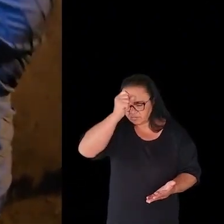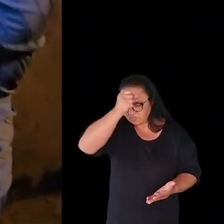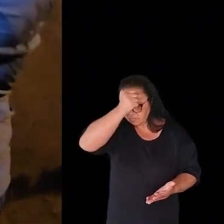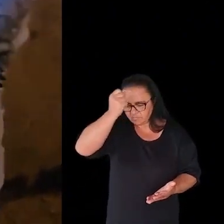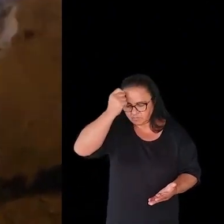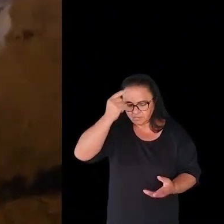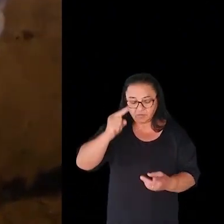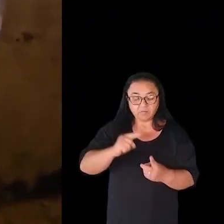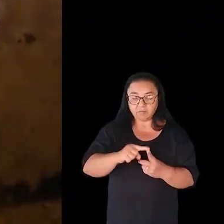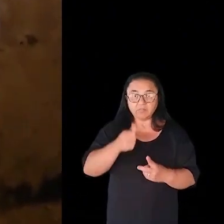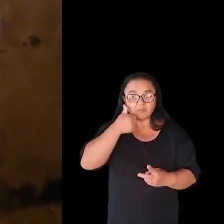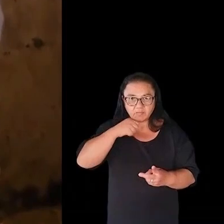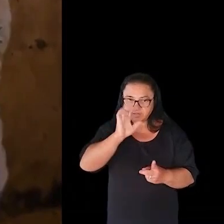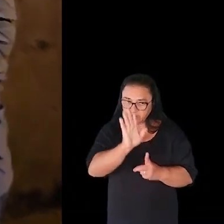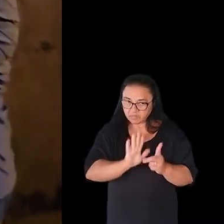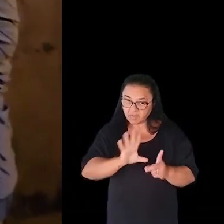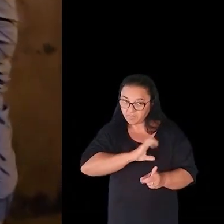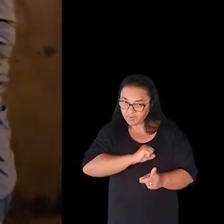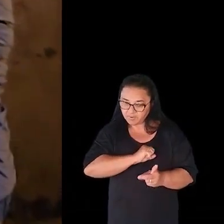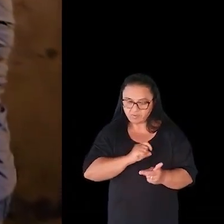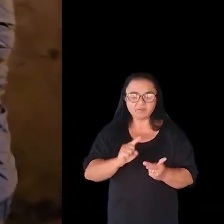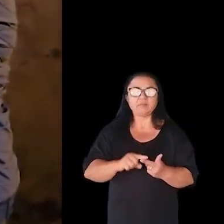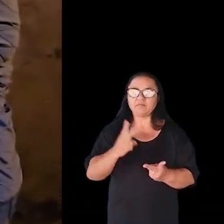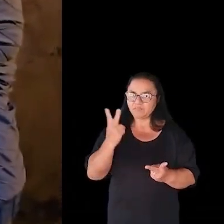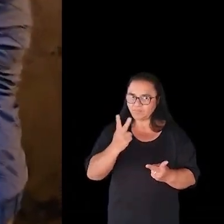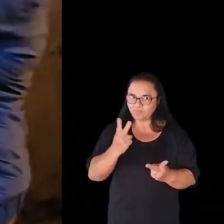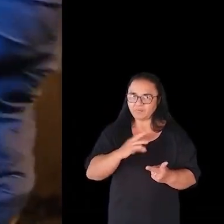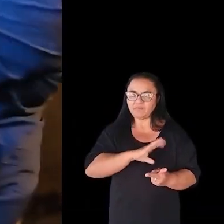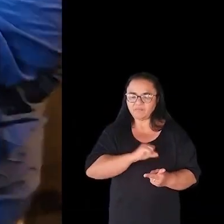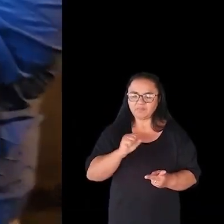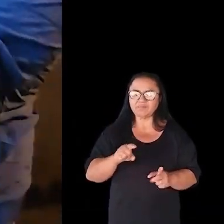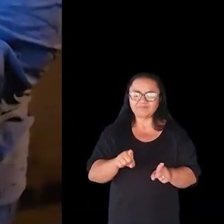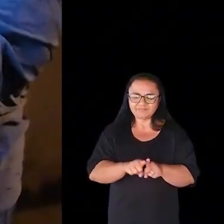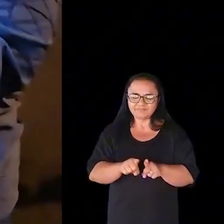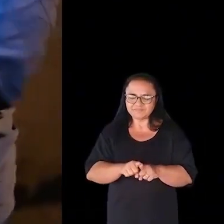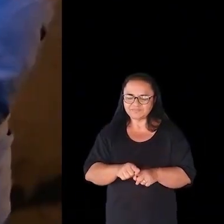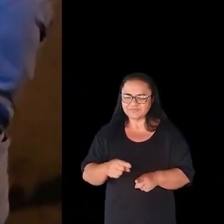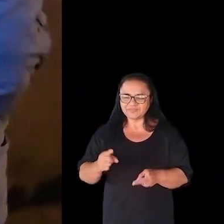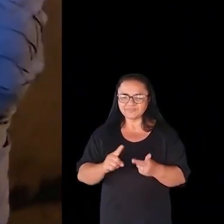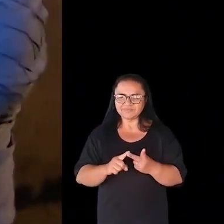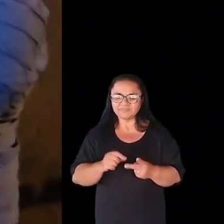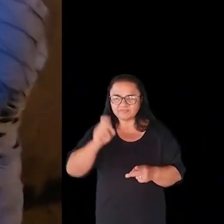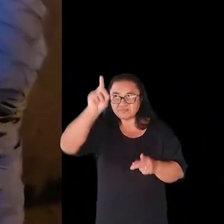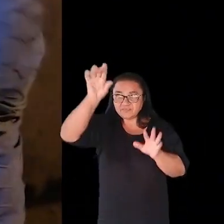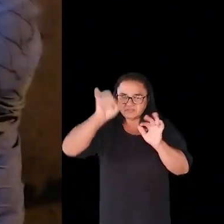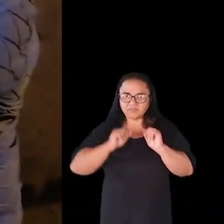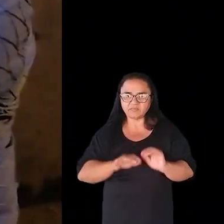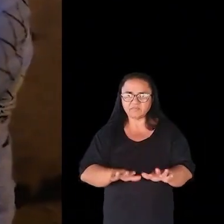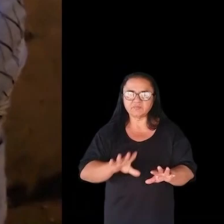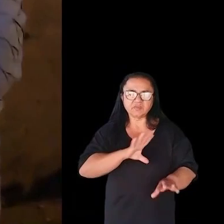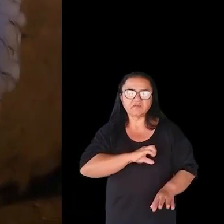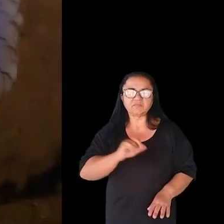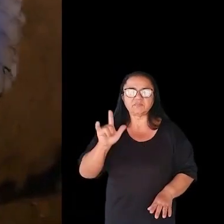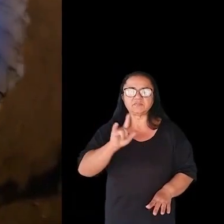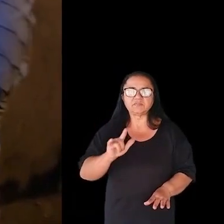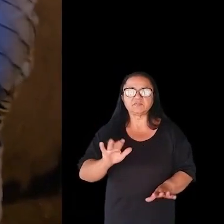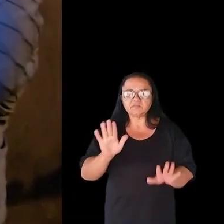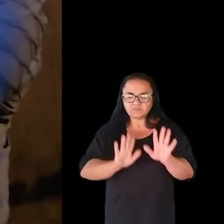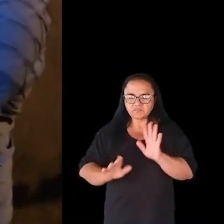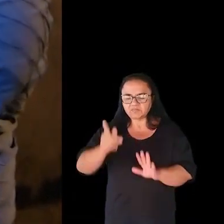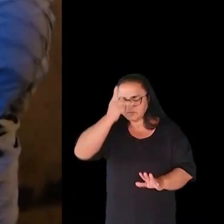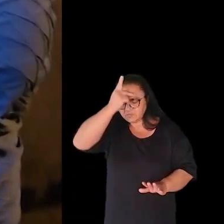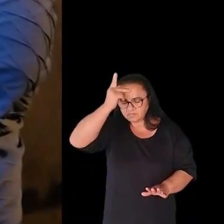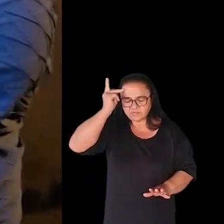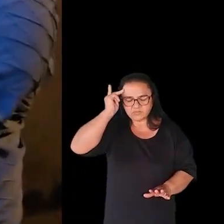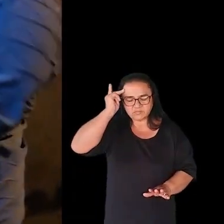fã, acho que é a número 2, porque a sua mãe deve ser a 1. Ai, obrigado. Eu sou a 2. Deus abençoe. Te amo. Nós